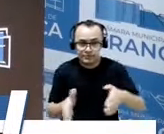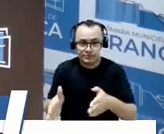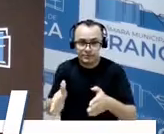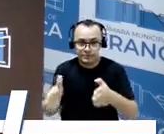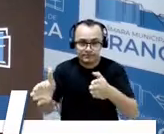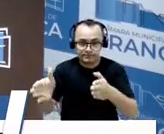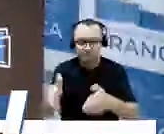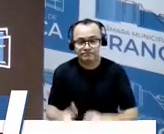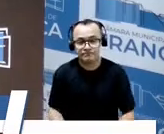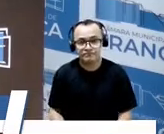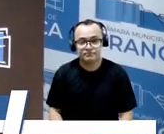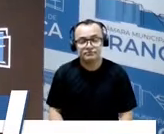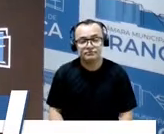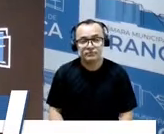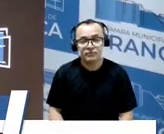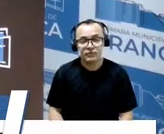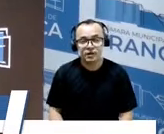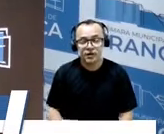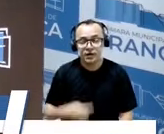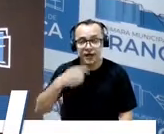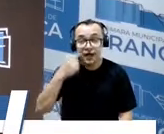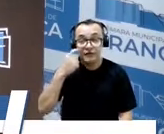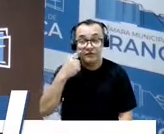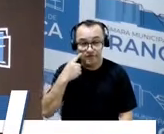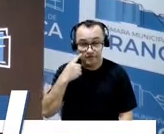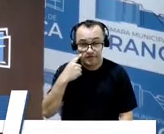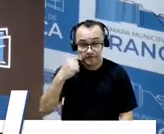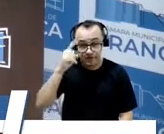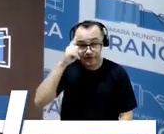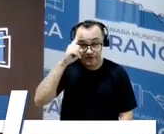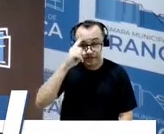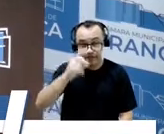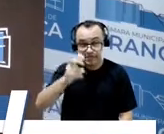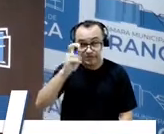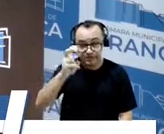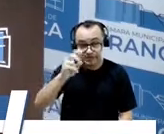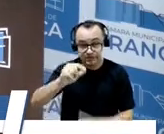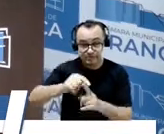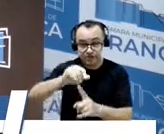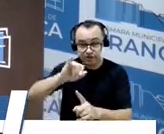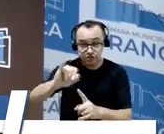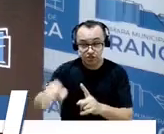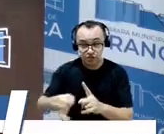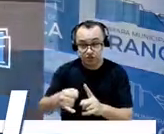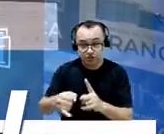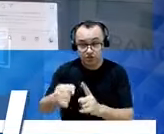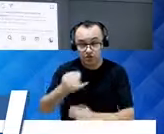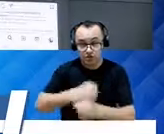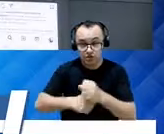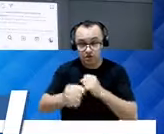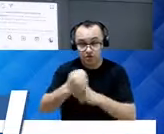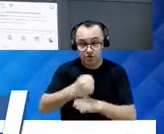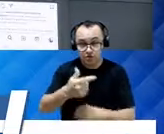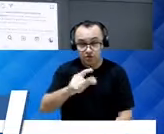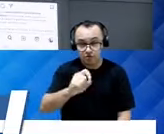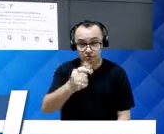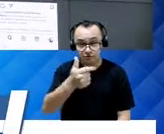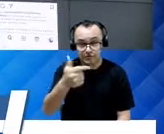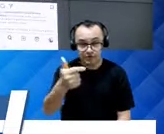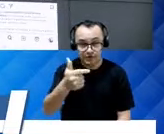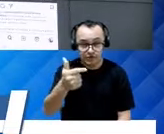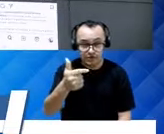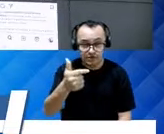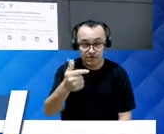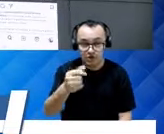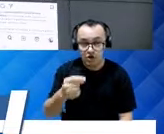Eu estava olhando ali, dia 5 de janeiro de 2022, há mais de um ano que